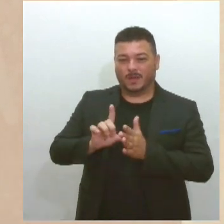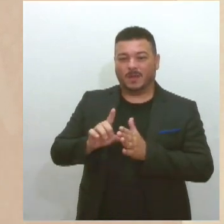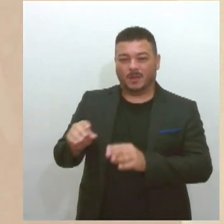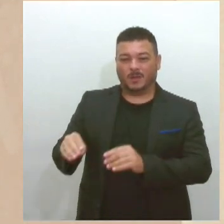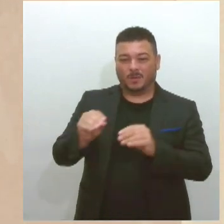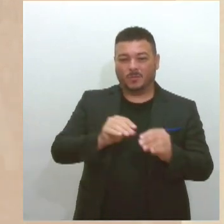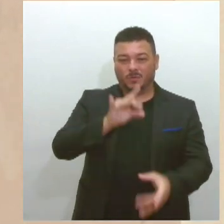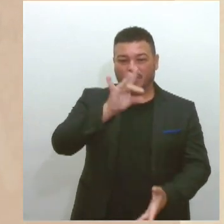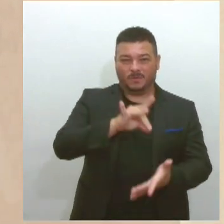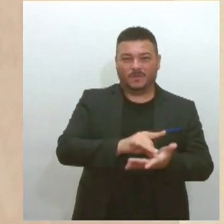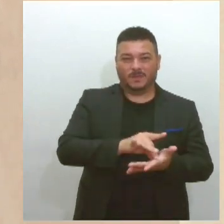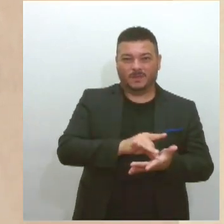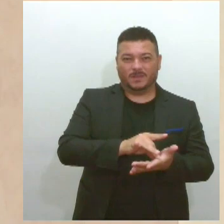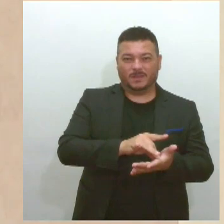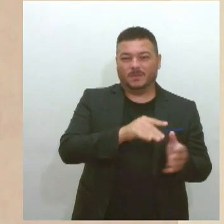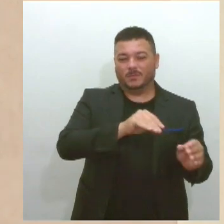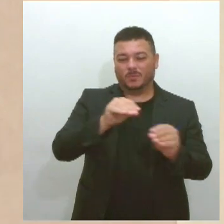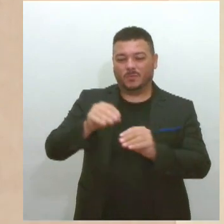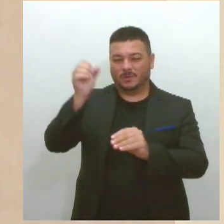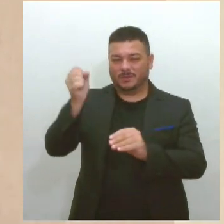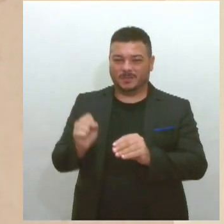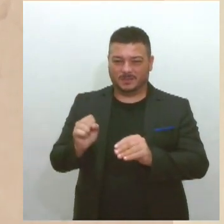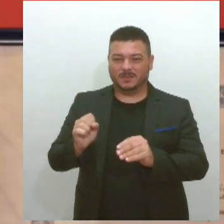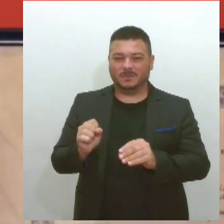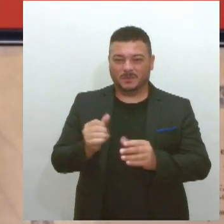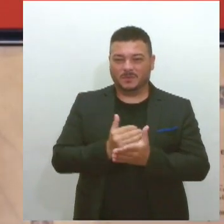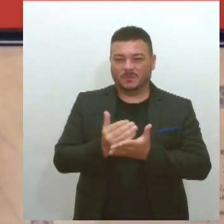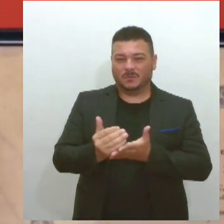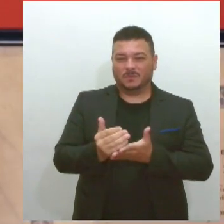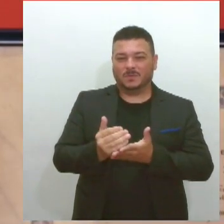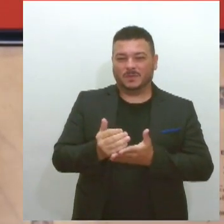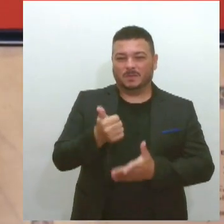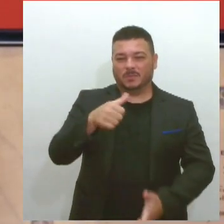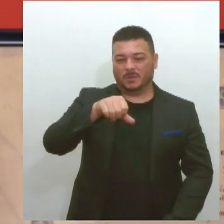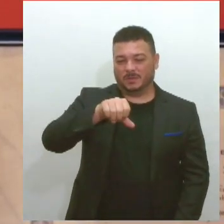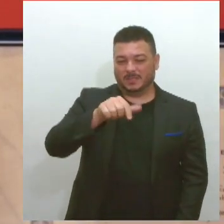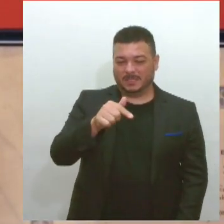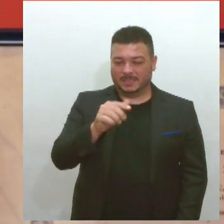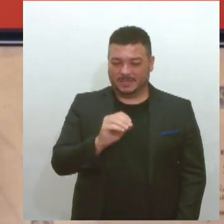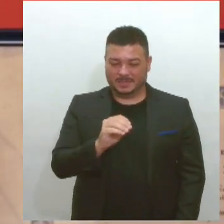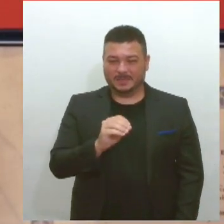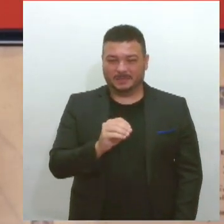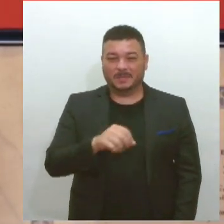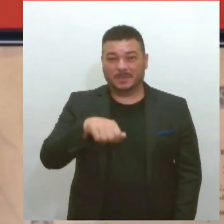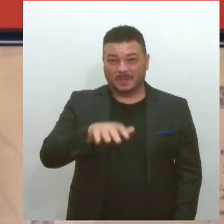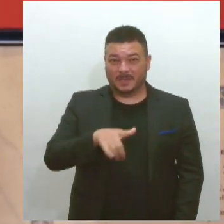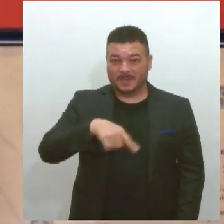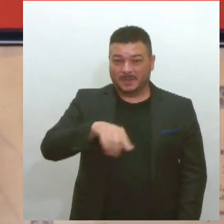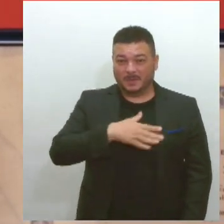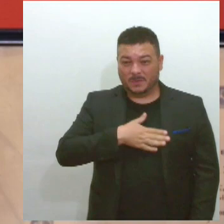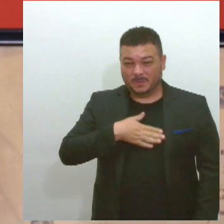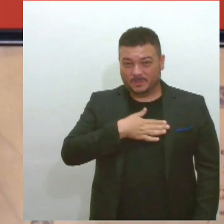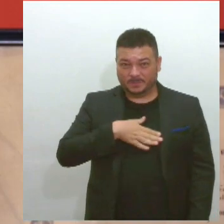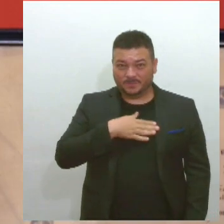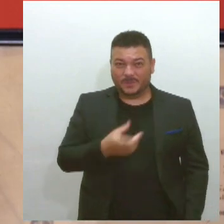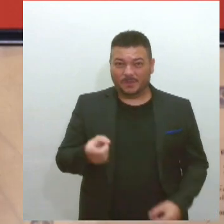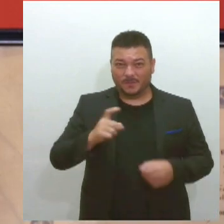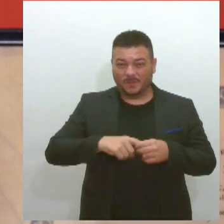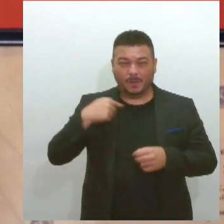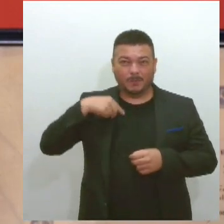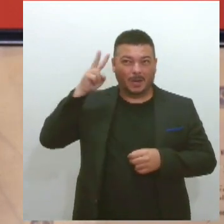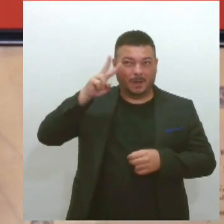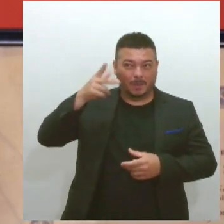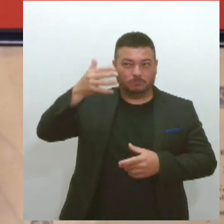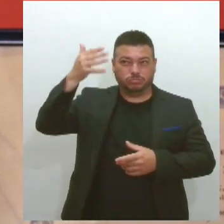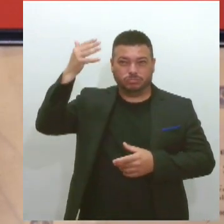para o estado de Sergipe no início da década de 70 Para quem gosta é um local para revisitar essas memórias e para quem não conhece